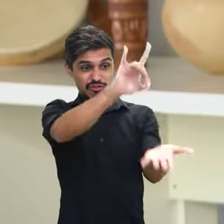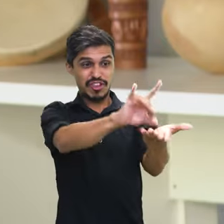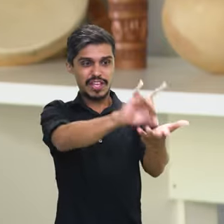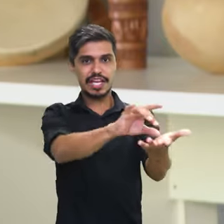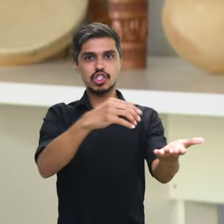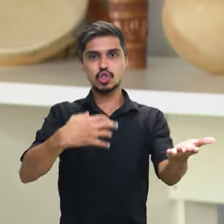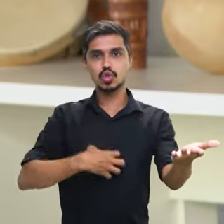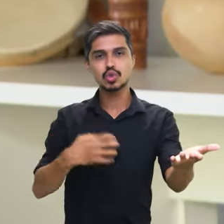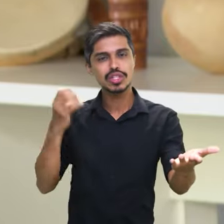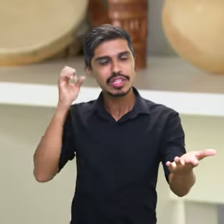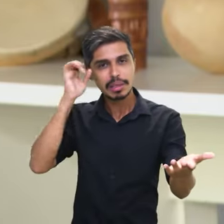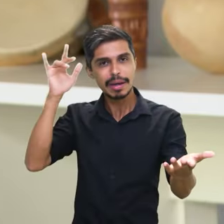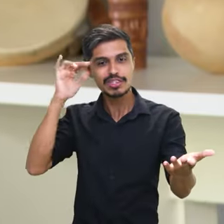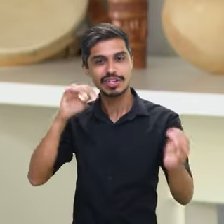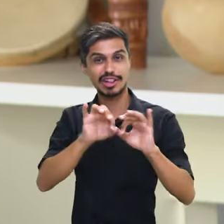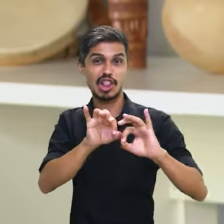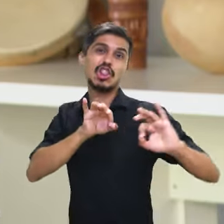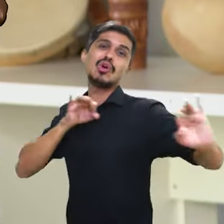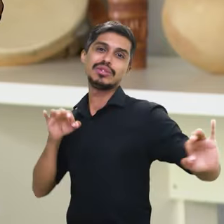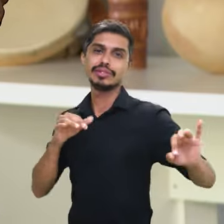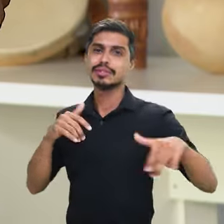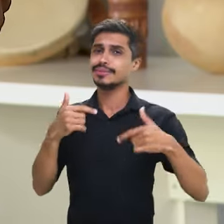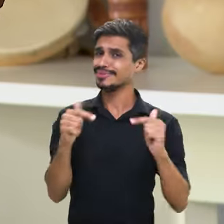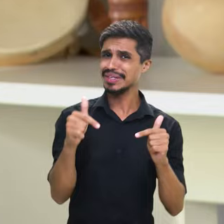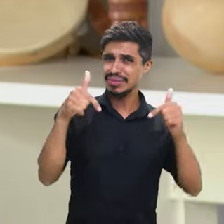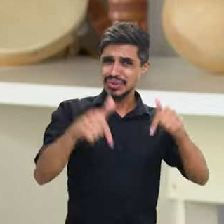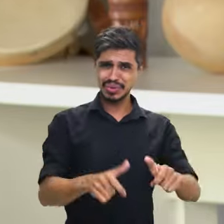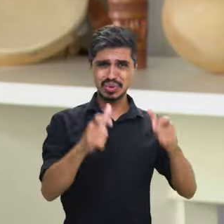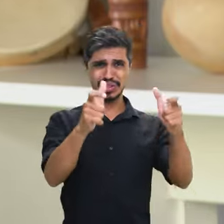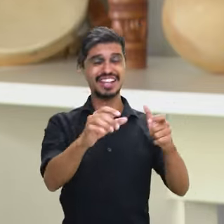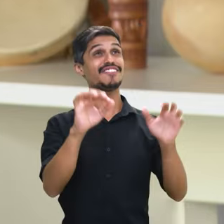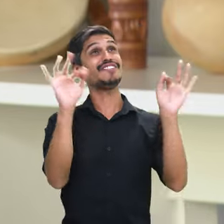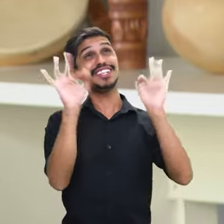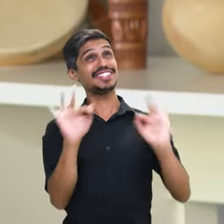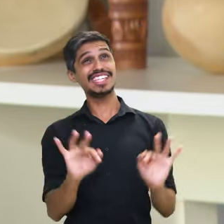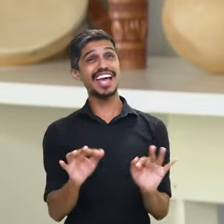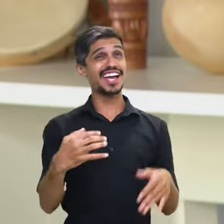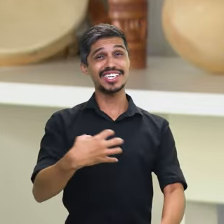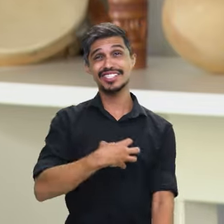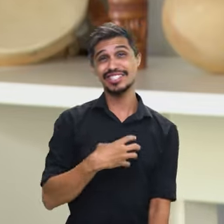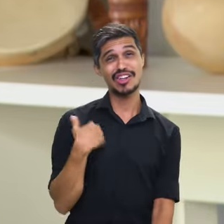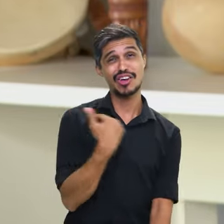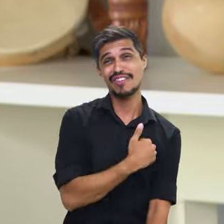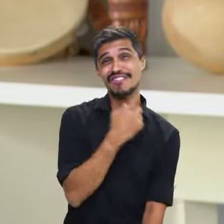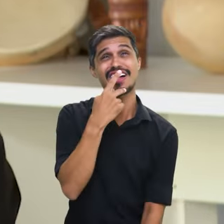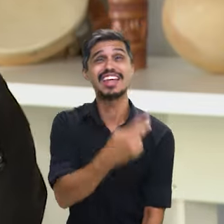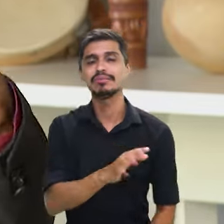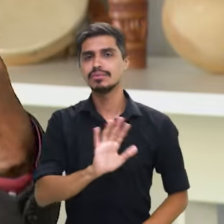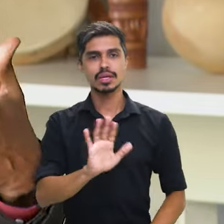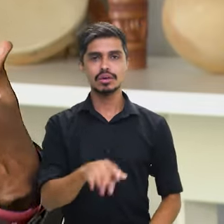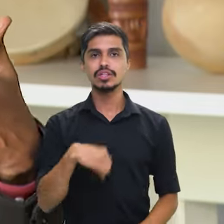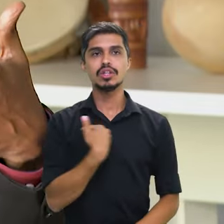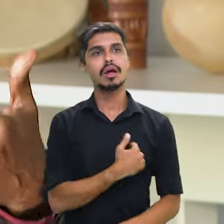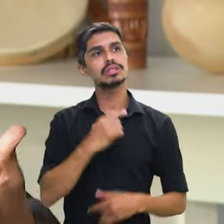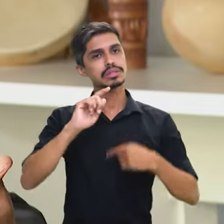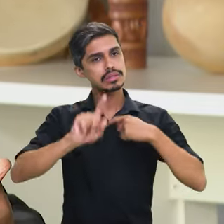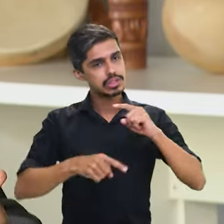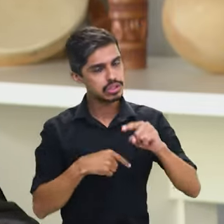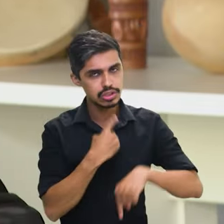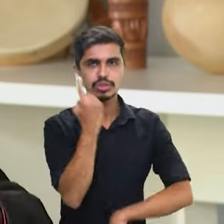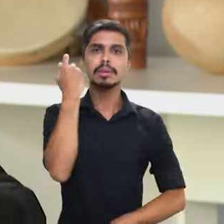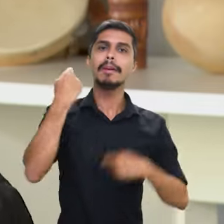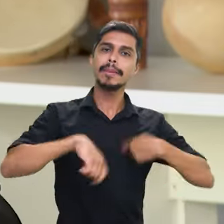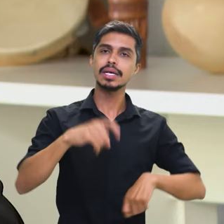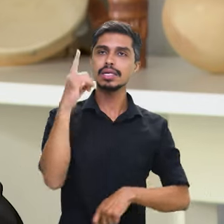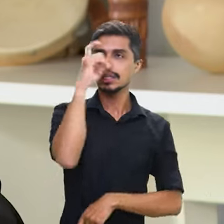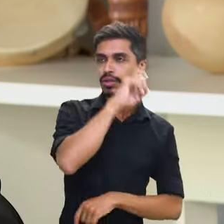democracia racial. Nós não temos nenhuma terra da felicidade como nós, da Bahia, nos autoproclamamos. Nós temos dificuldades temos superar.